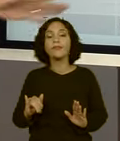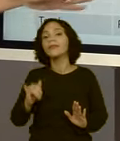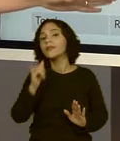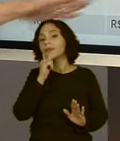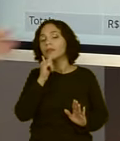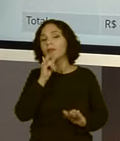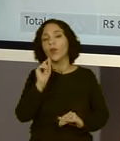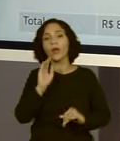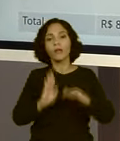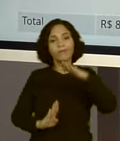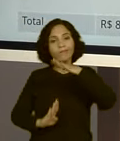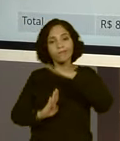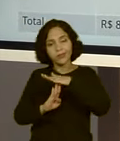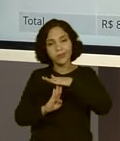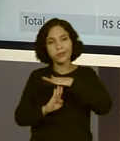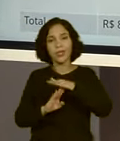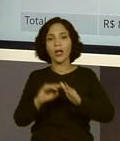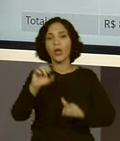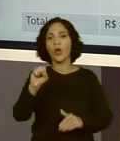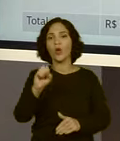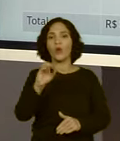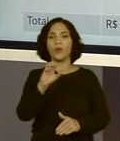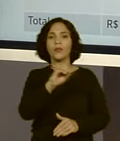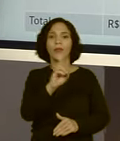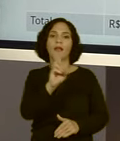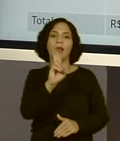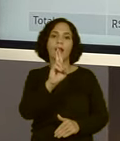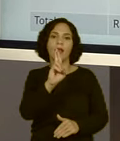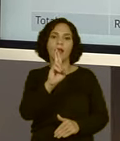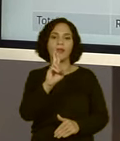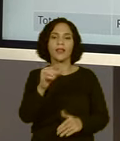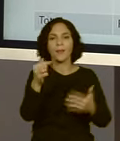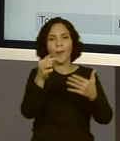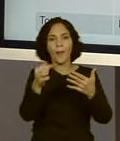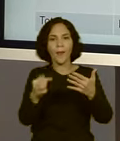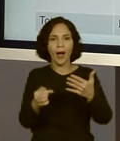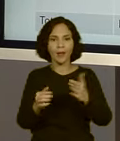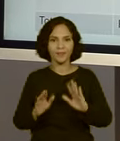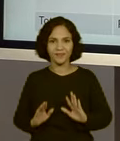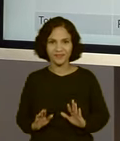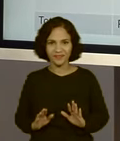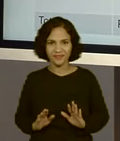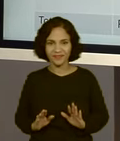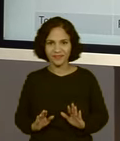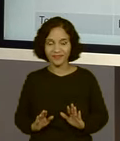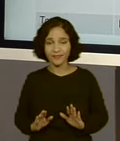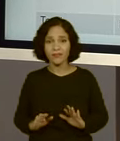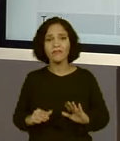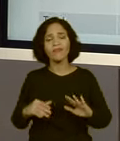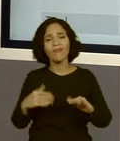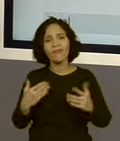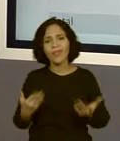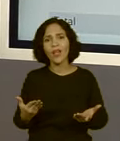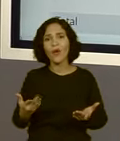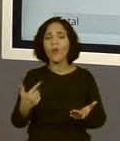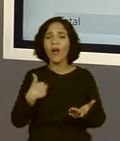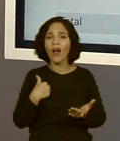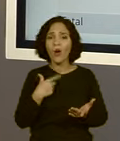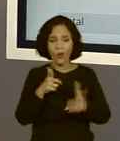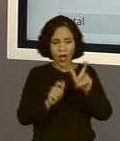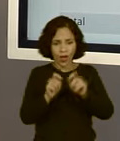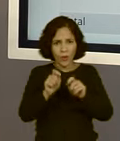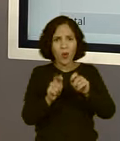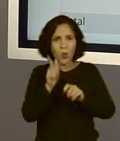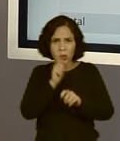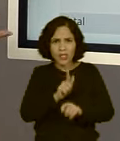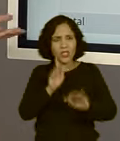E gastar, no máximo, então, R 800,00 naqueles itens, certo? E aí, bom, o eu faço com essa economia?